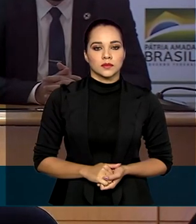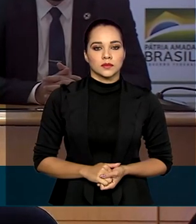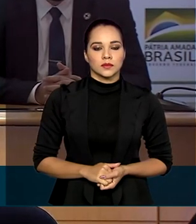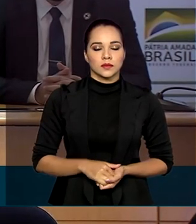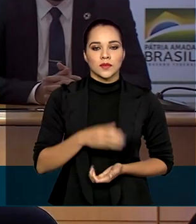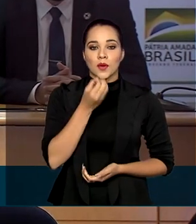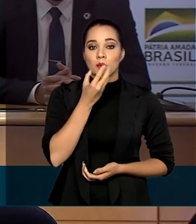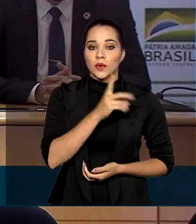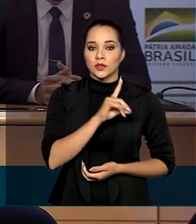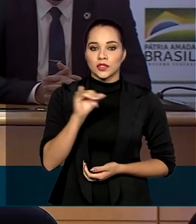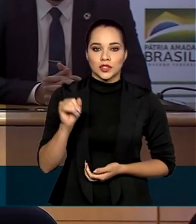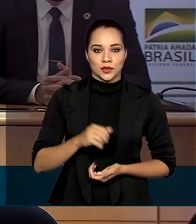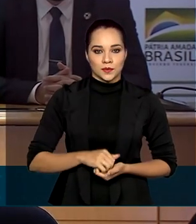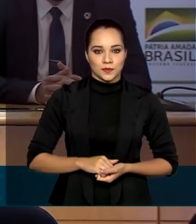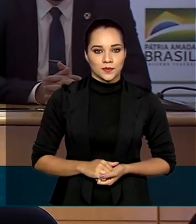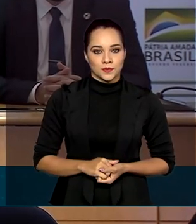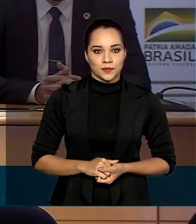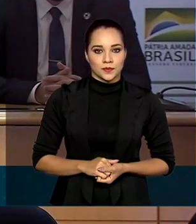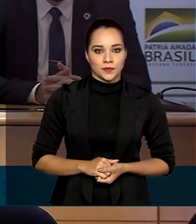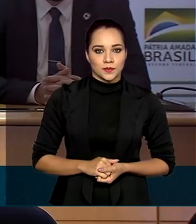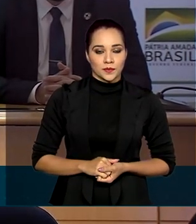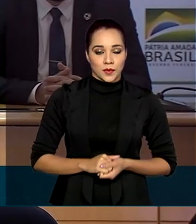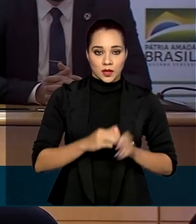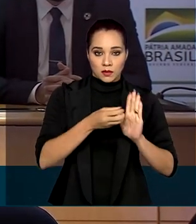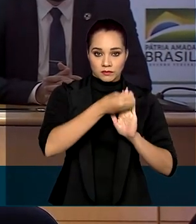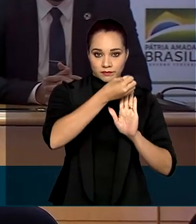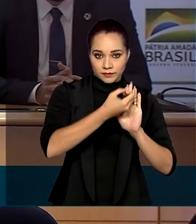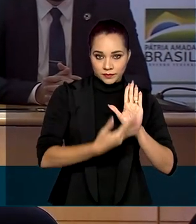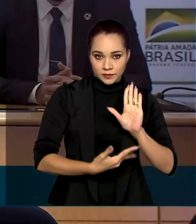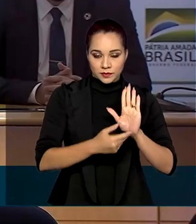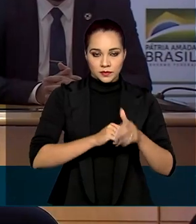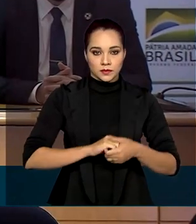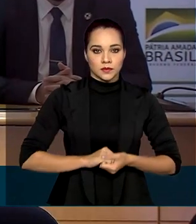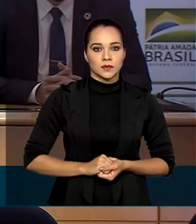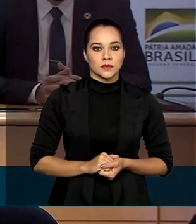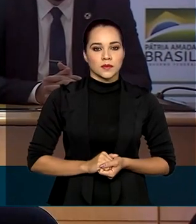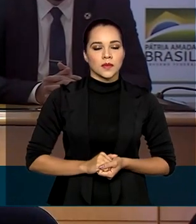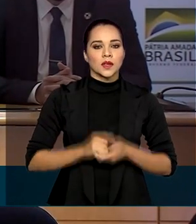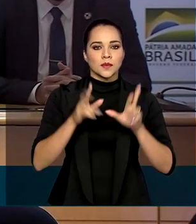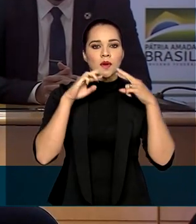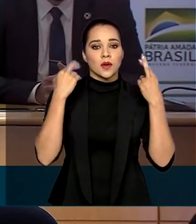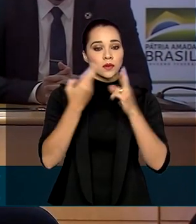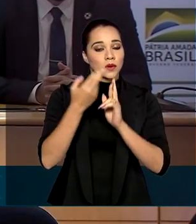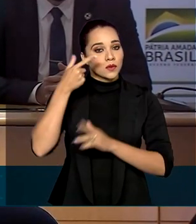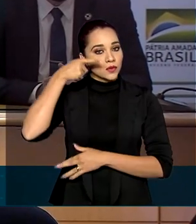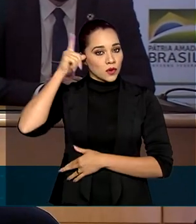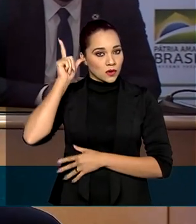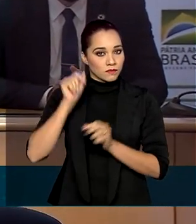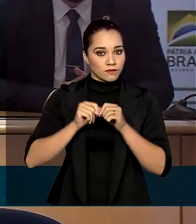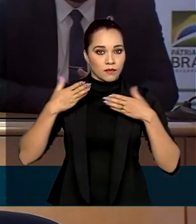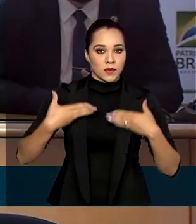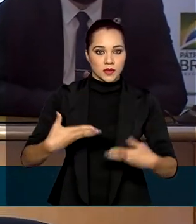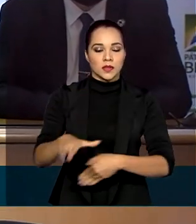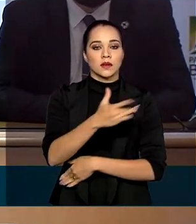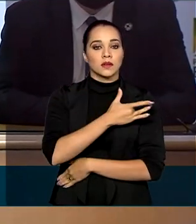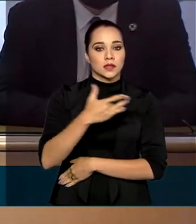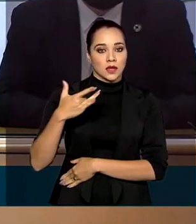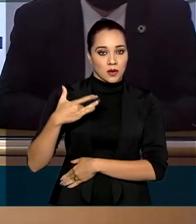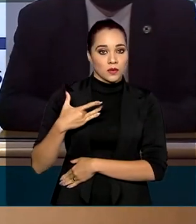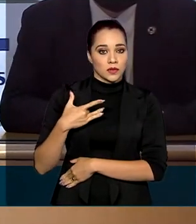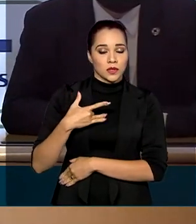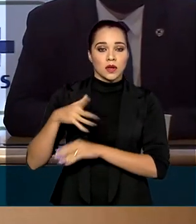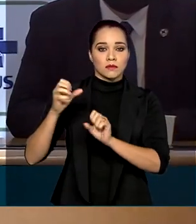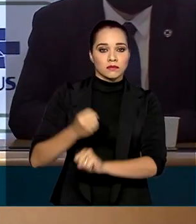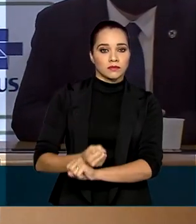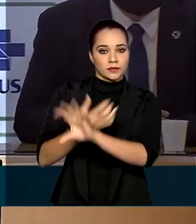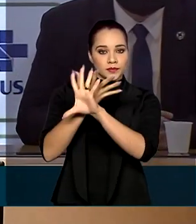Bom dia. Nota de esclarecimento. Sobre a reunião de ontem, realizada no Ministério da Saúde, por meio